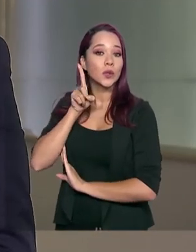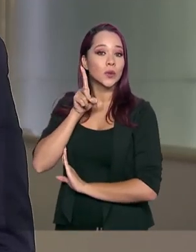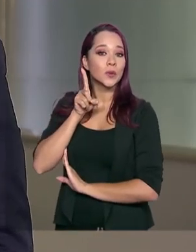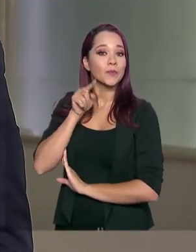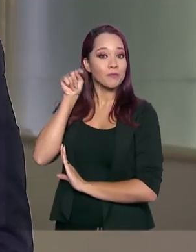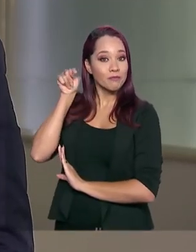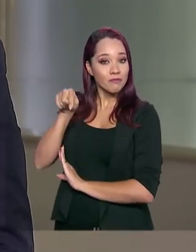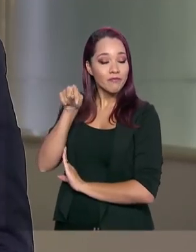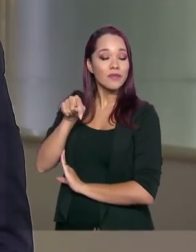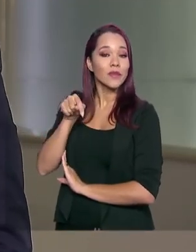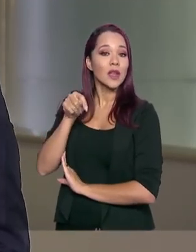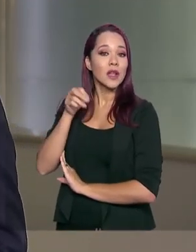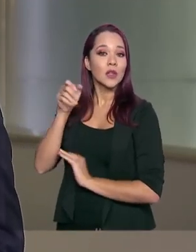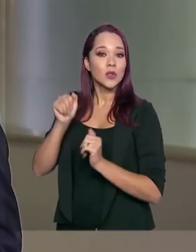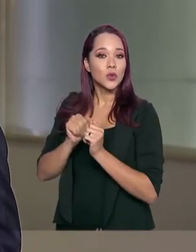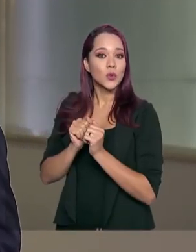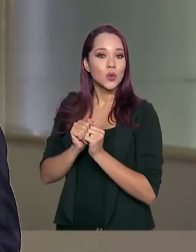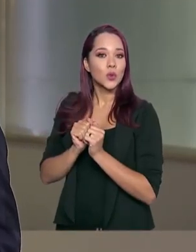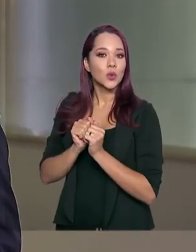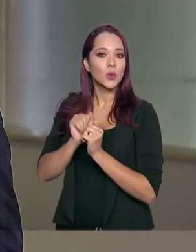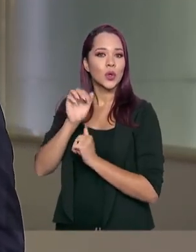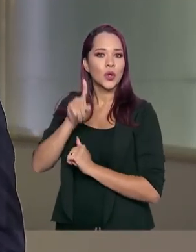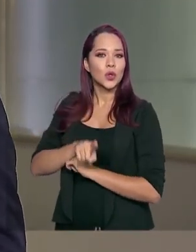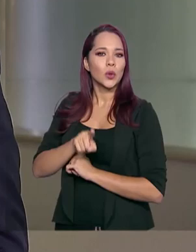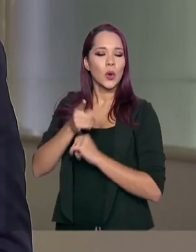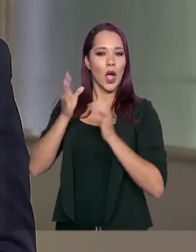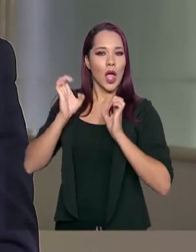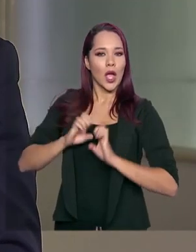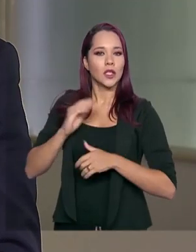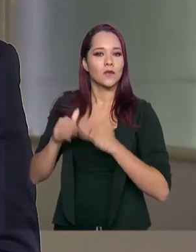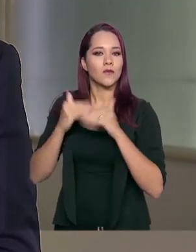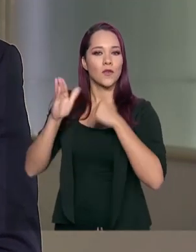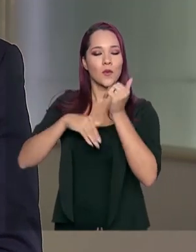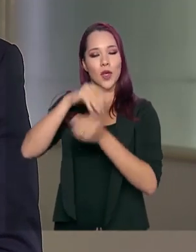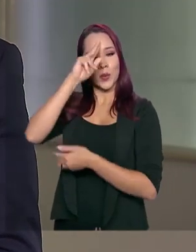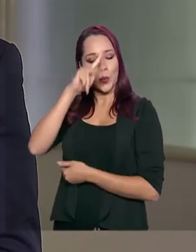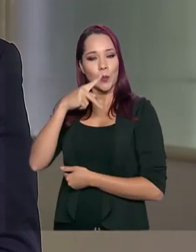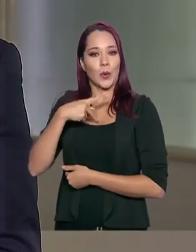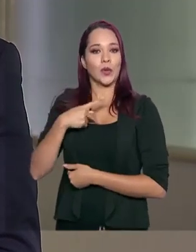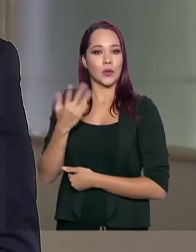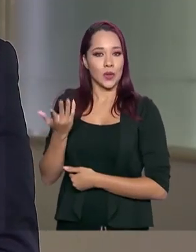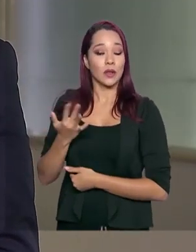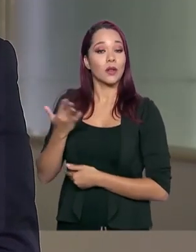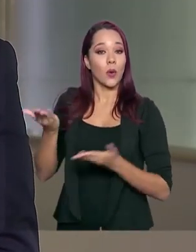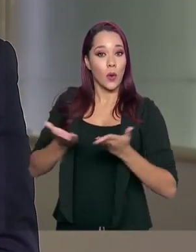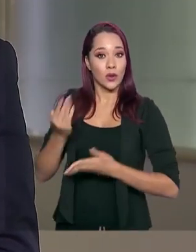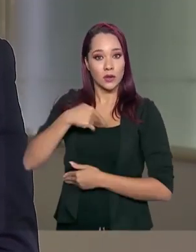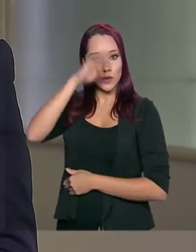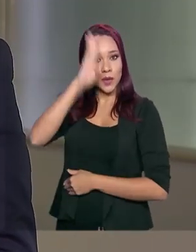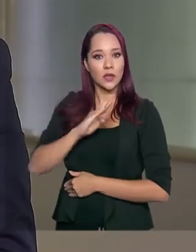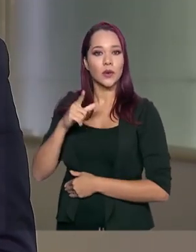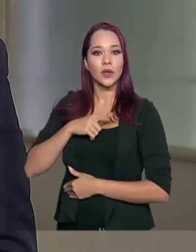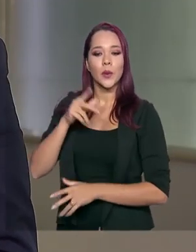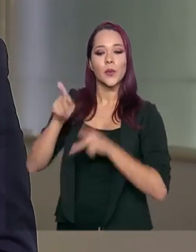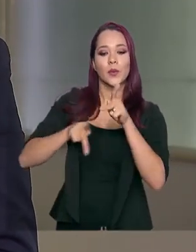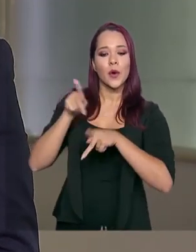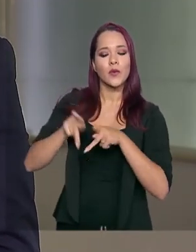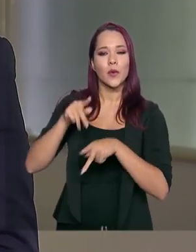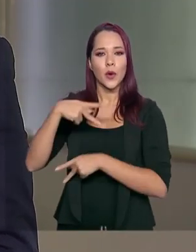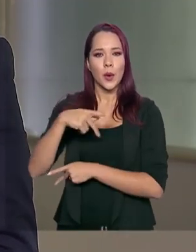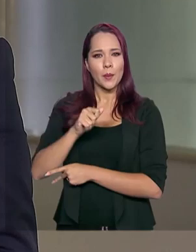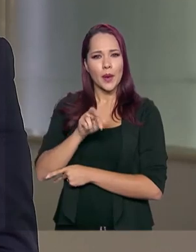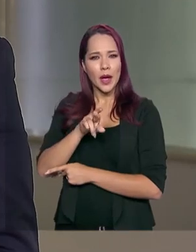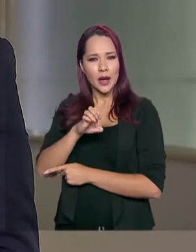Eles buscam, através do étnodesenvolvimento, a sua autonomia. Então, temos aqui no Brasil, por exemplo, o povo pareci,